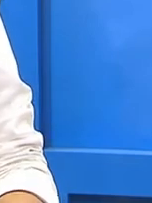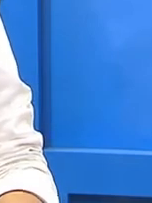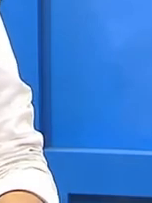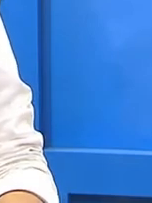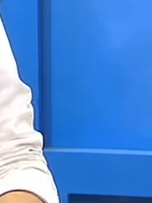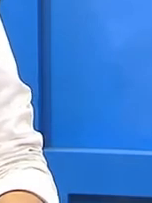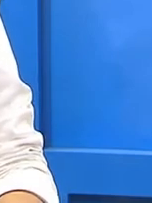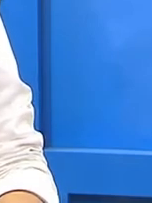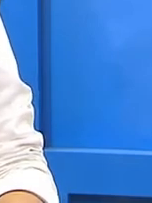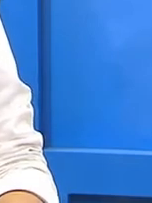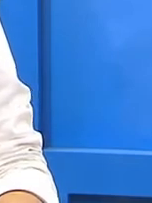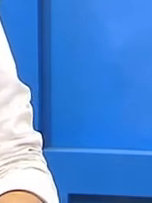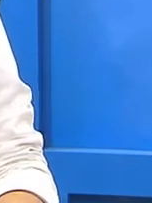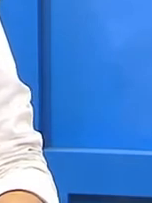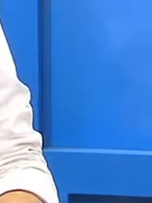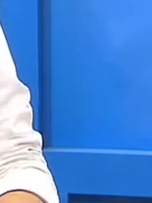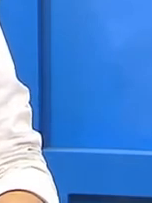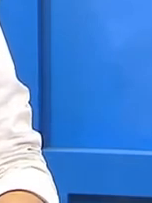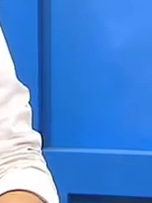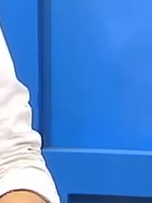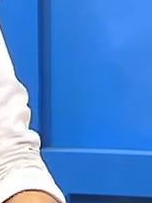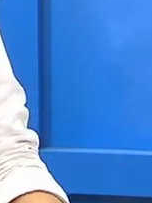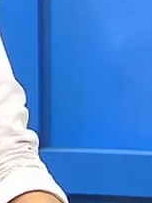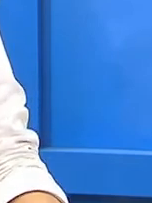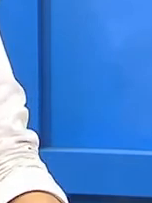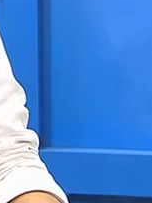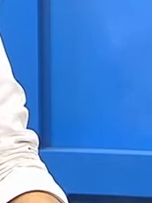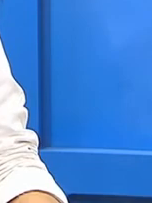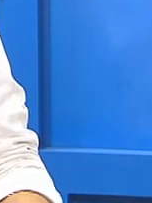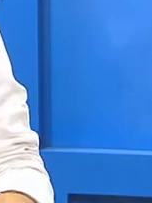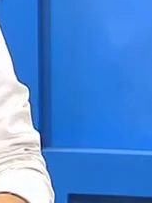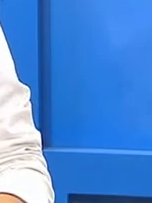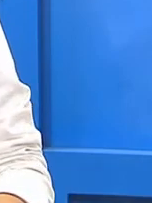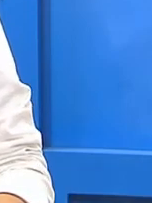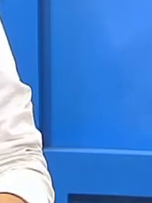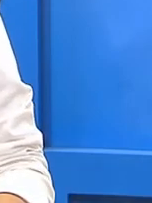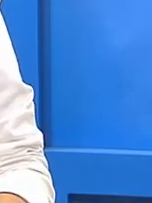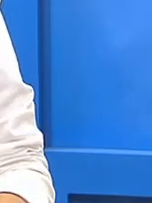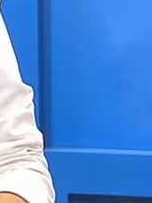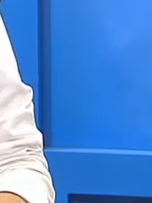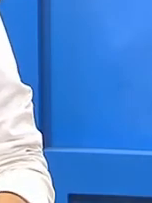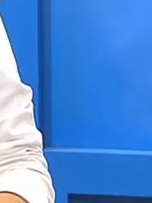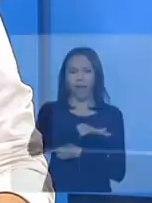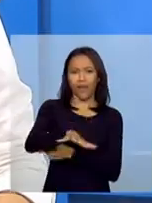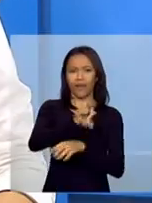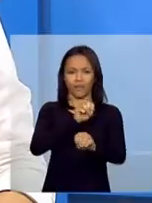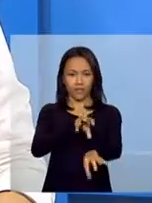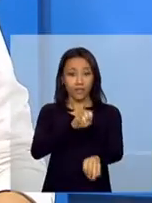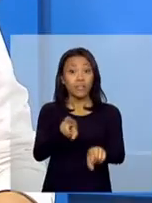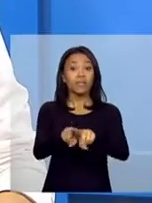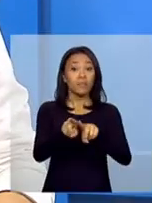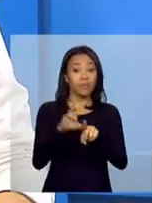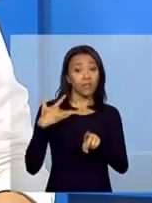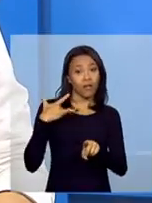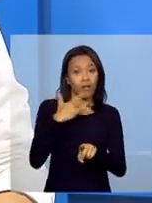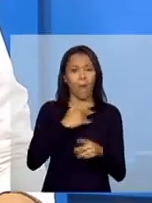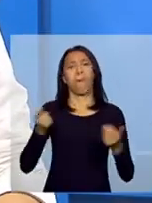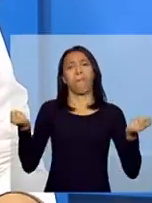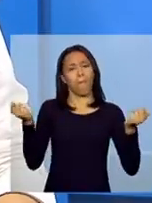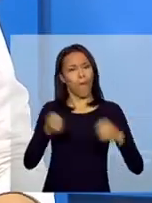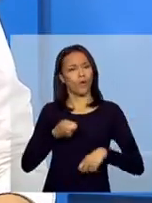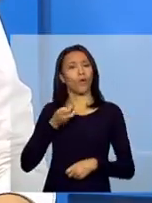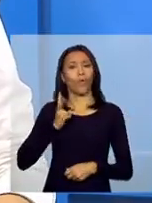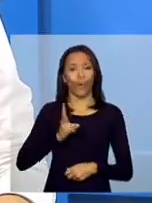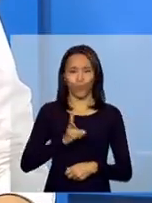sobre os compromissos que devem ser cumpridos pela família na área de educação e saúde para que possa continuar